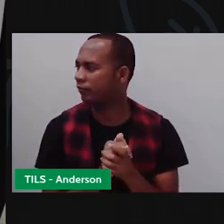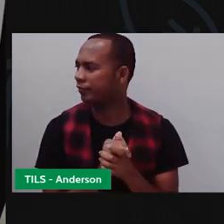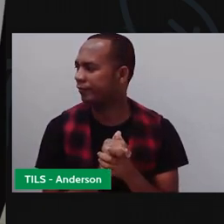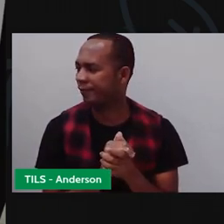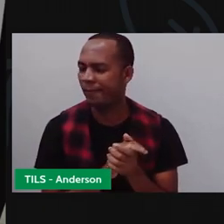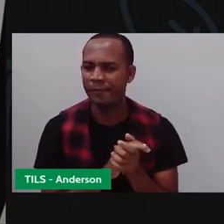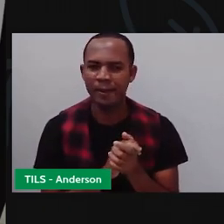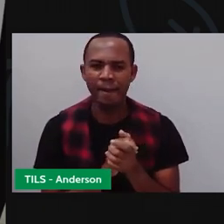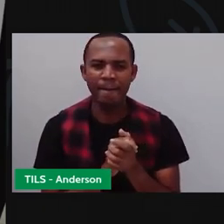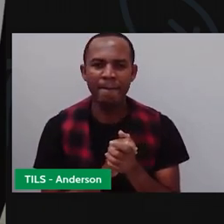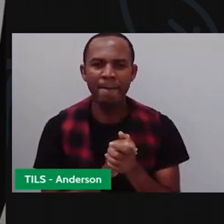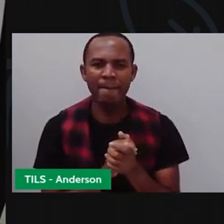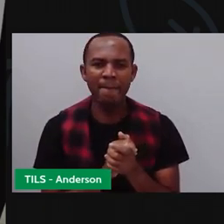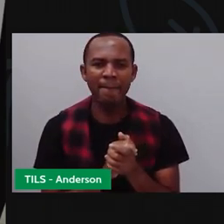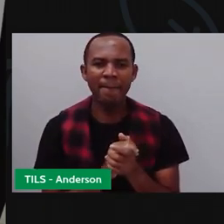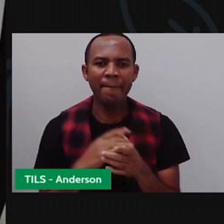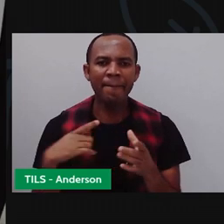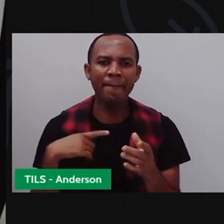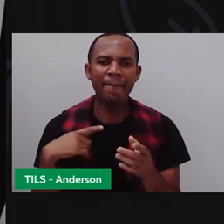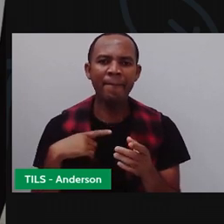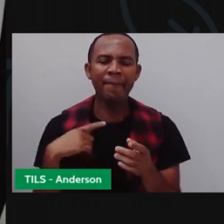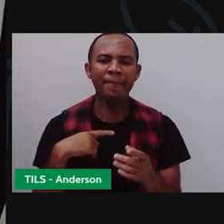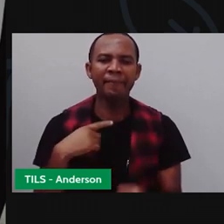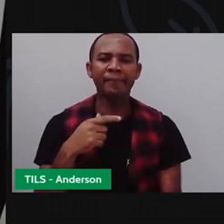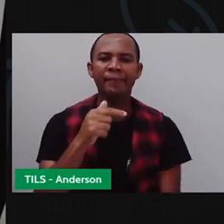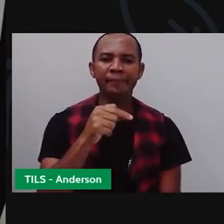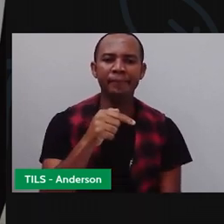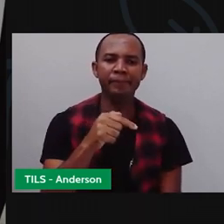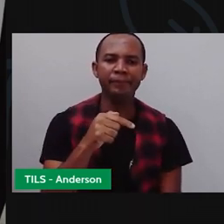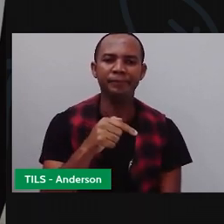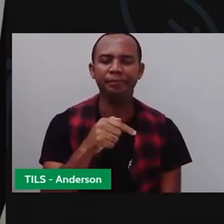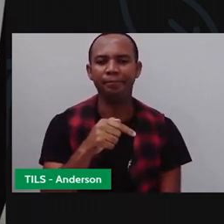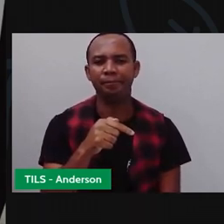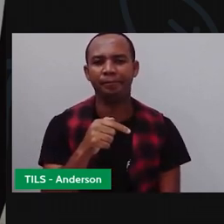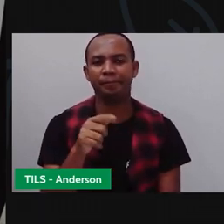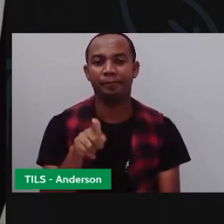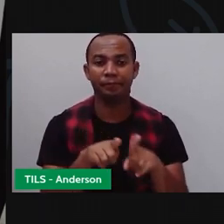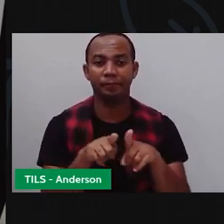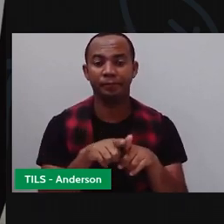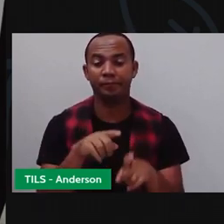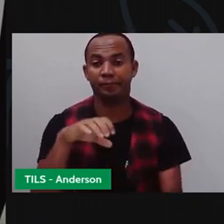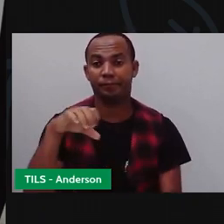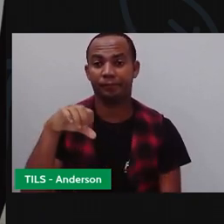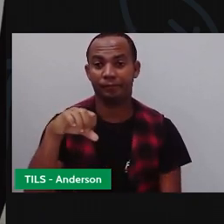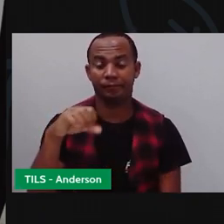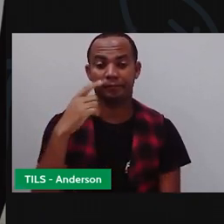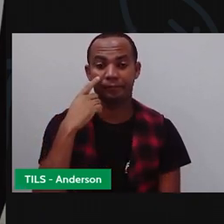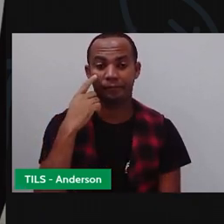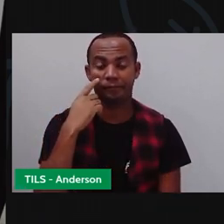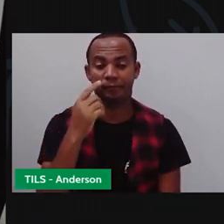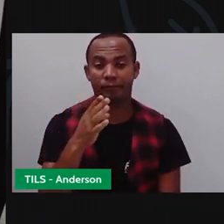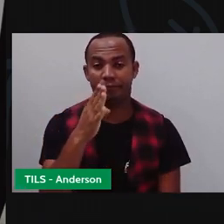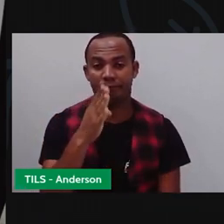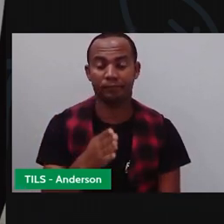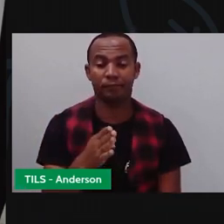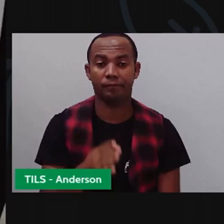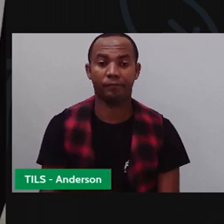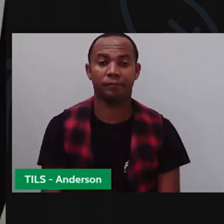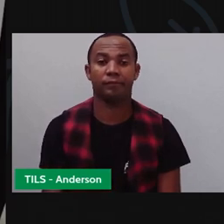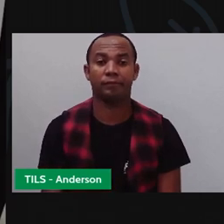saber. Eu tenho aqui sete e aqui eu tenho nove. Dezenas. Uma dezena são quantas unidades?